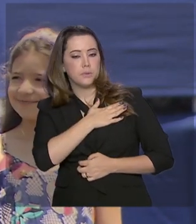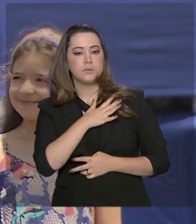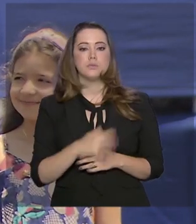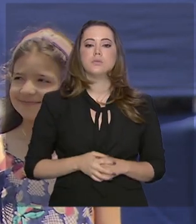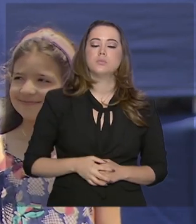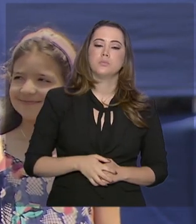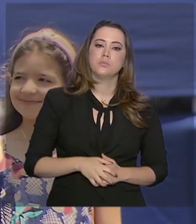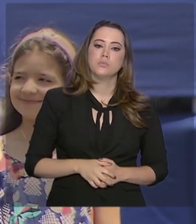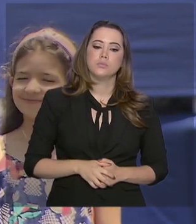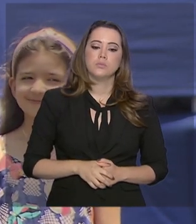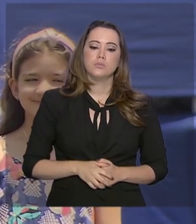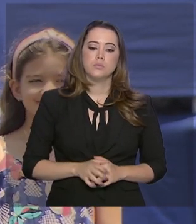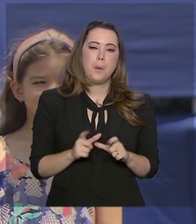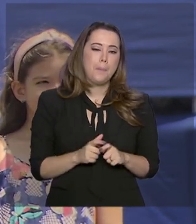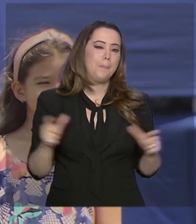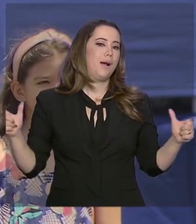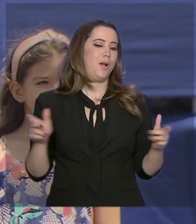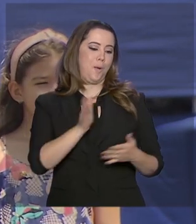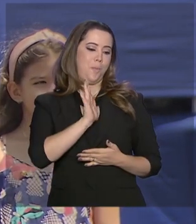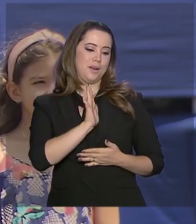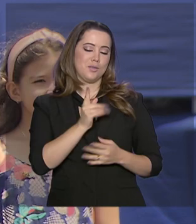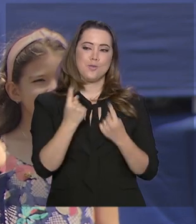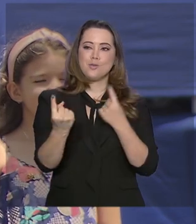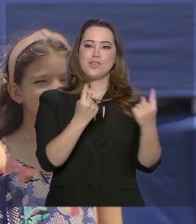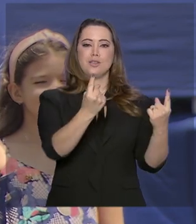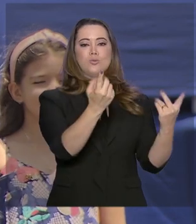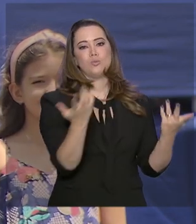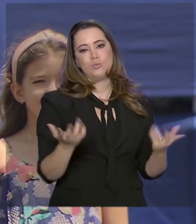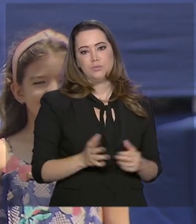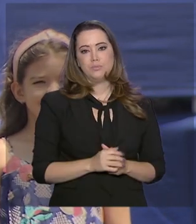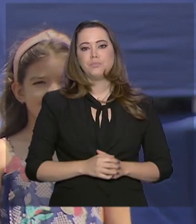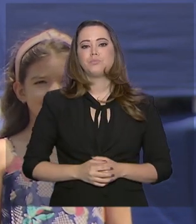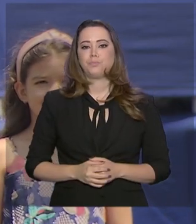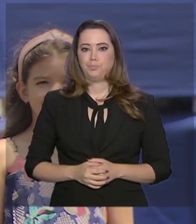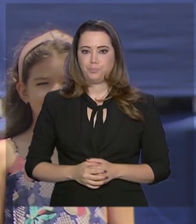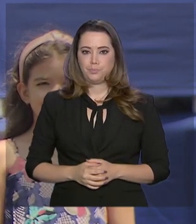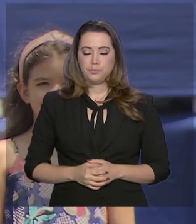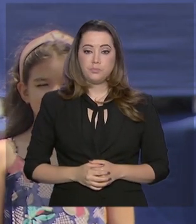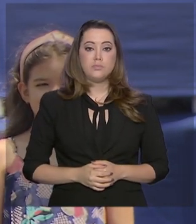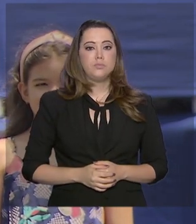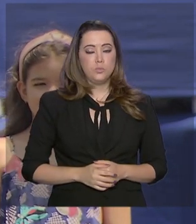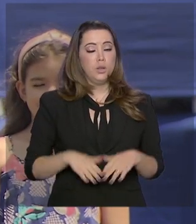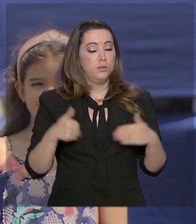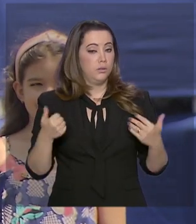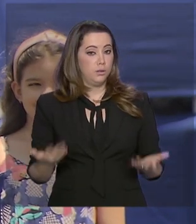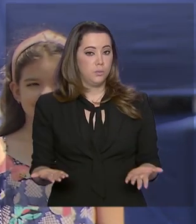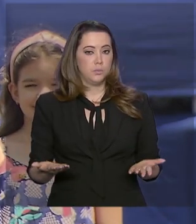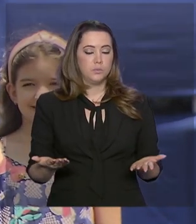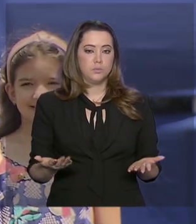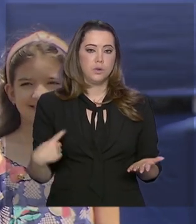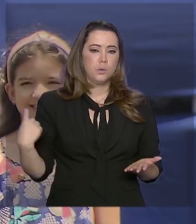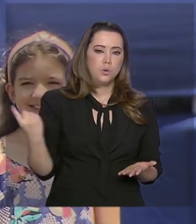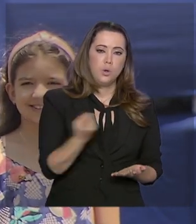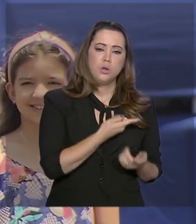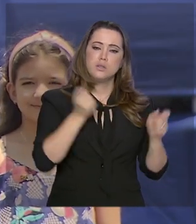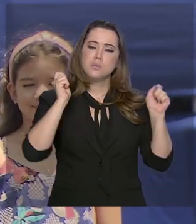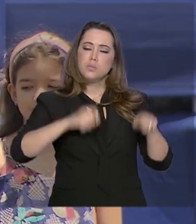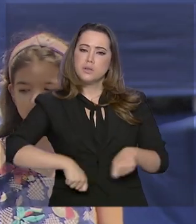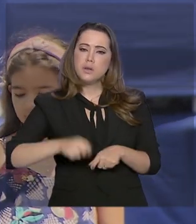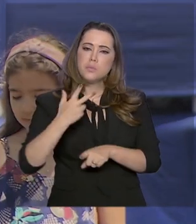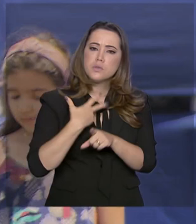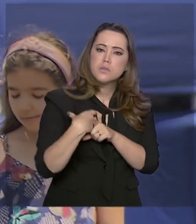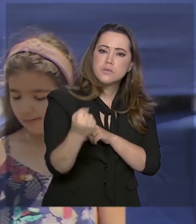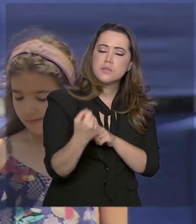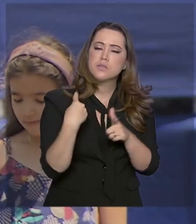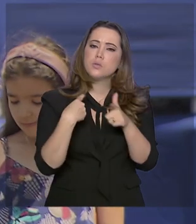maior que o coração de cada um de nós. E, dessa forma, nós podemos vencer